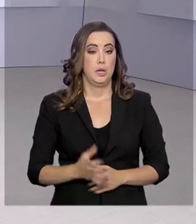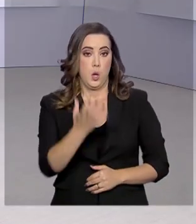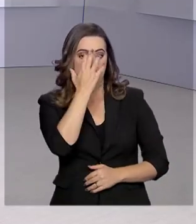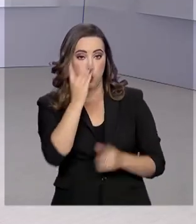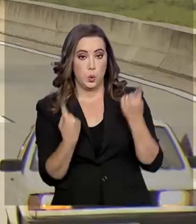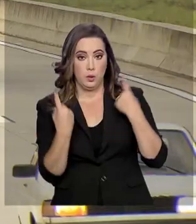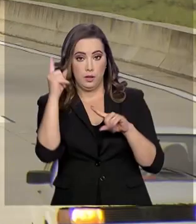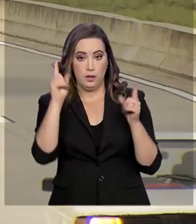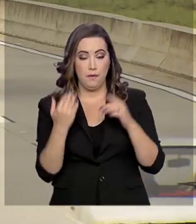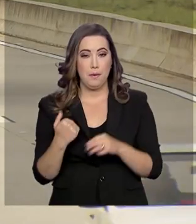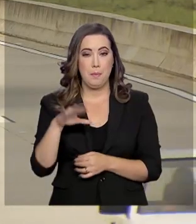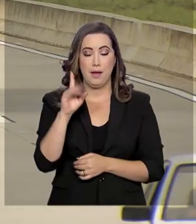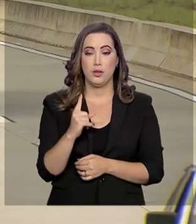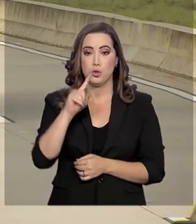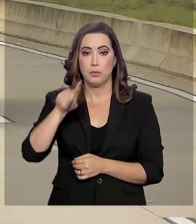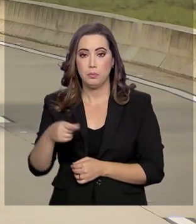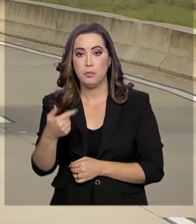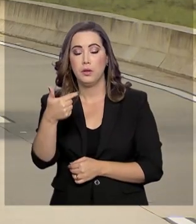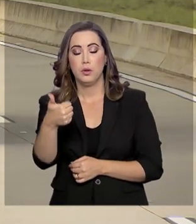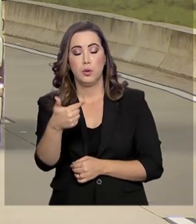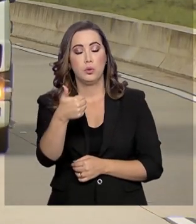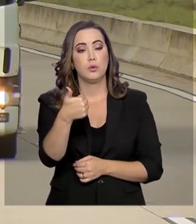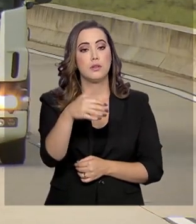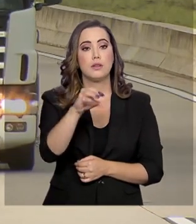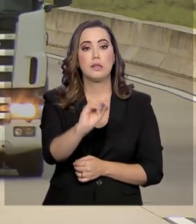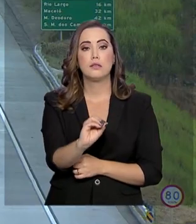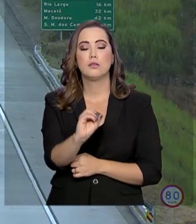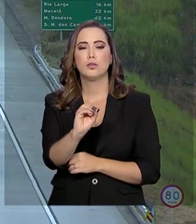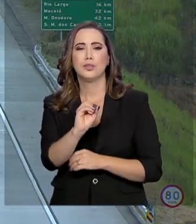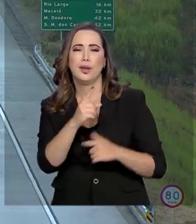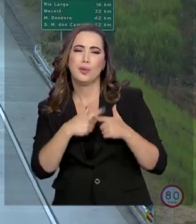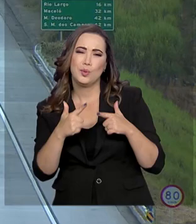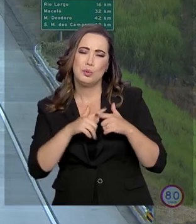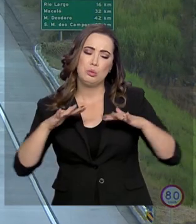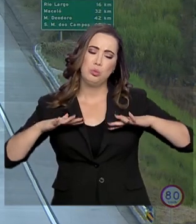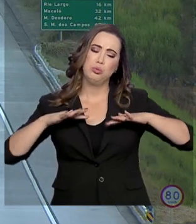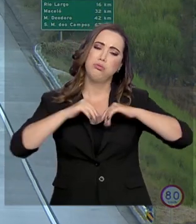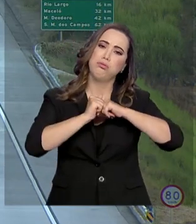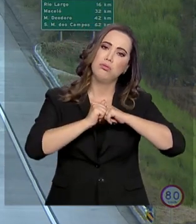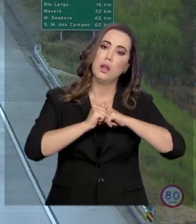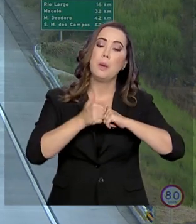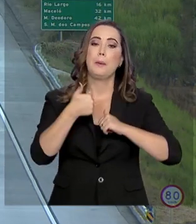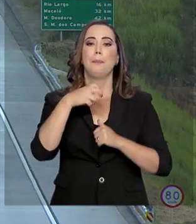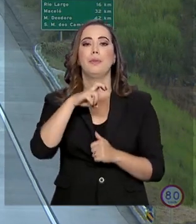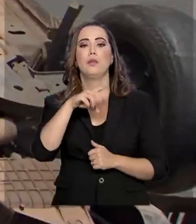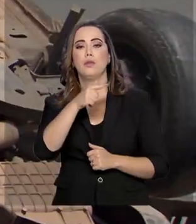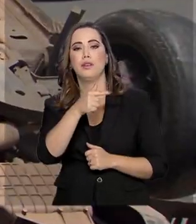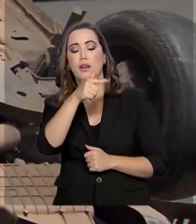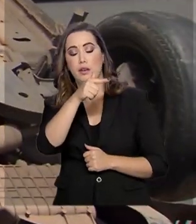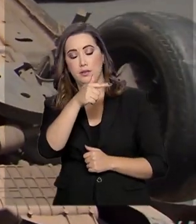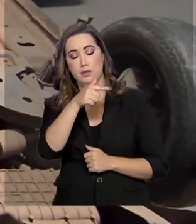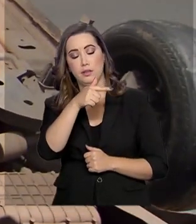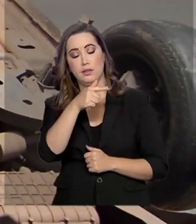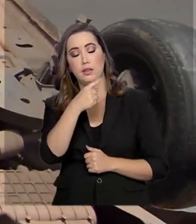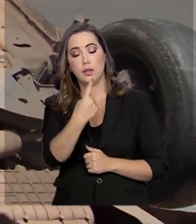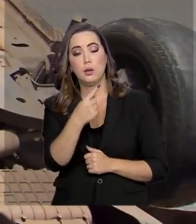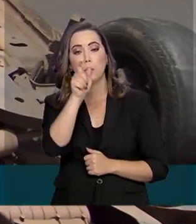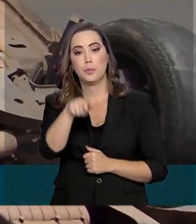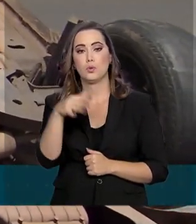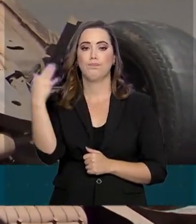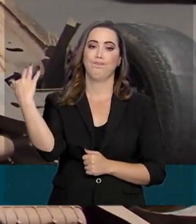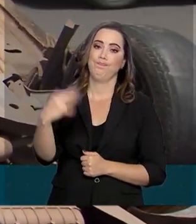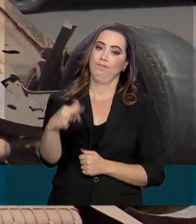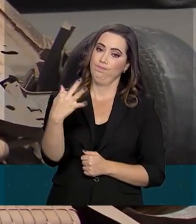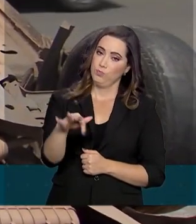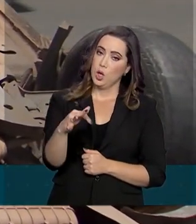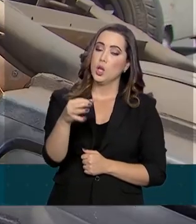1.210 acidentes nas rodovias do país. Foram 1.571 feridos e 91 mortos. Os dados são da Polícia